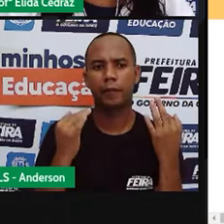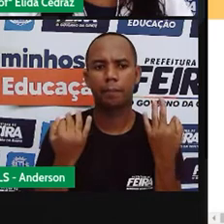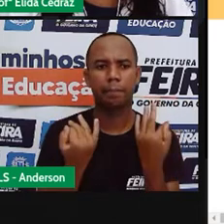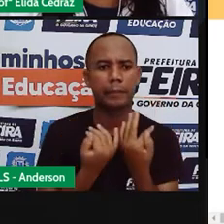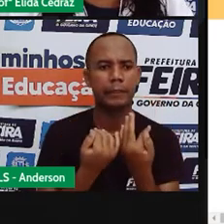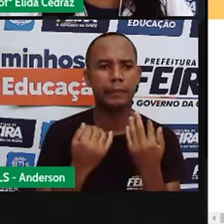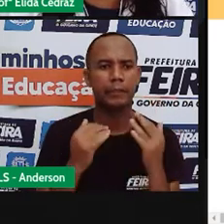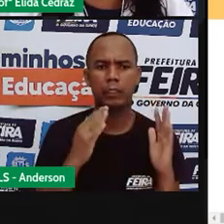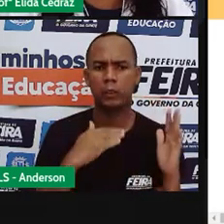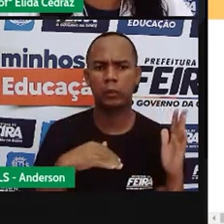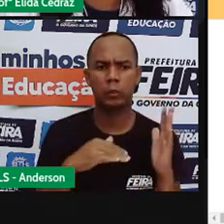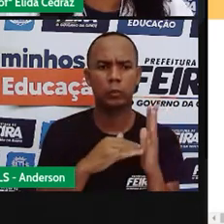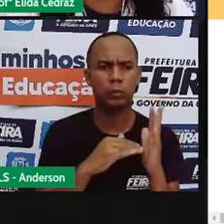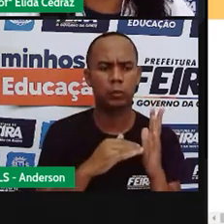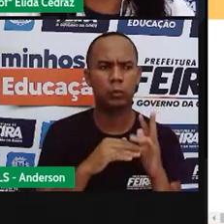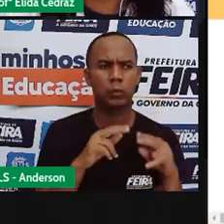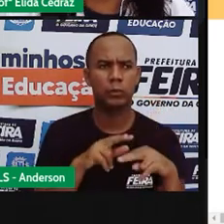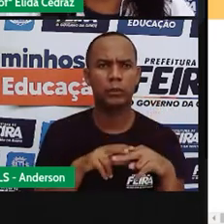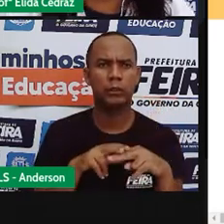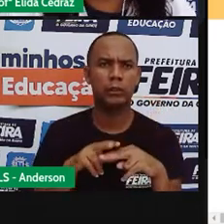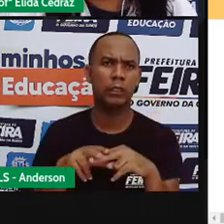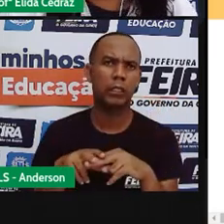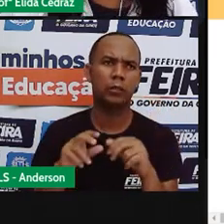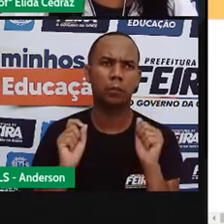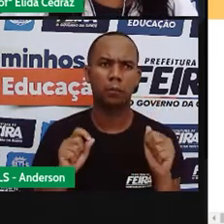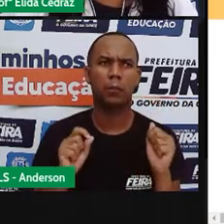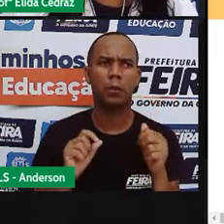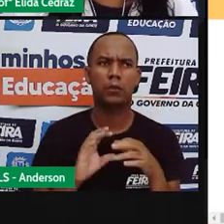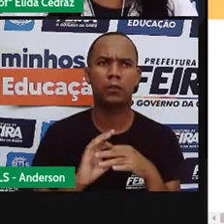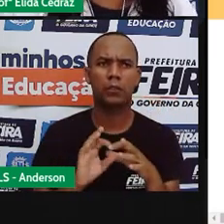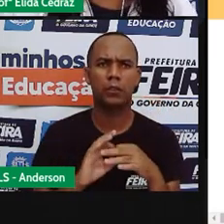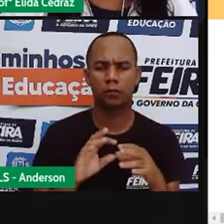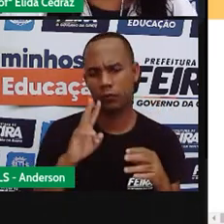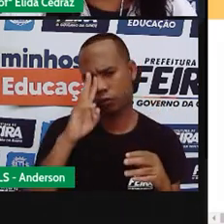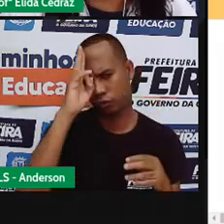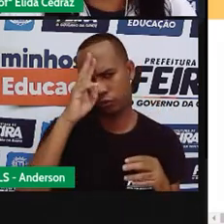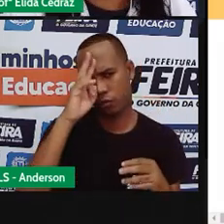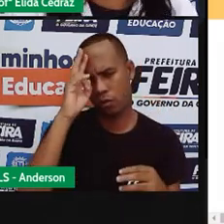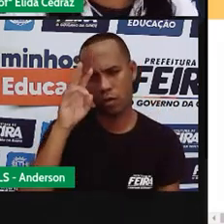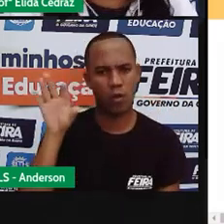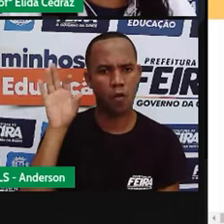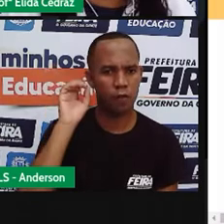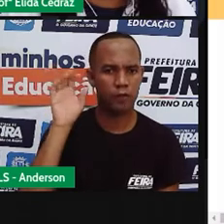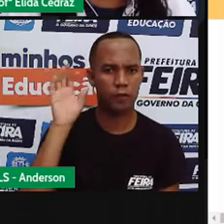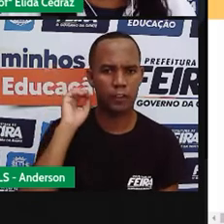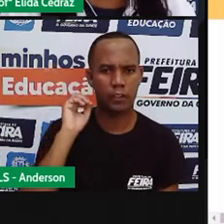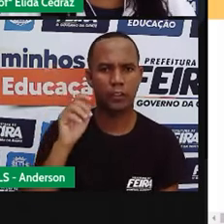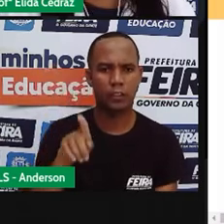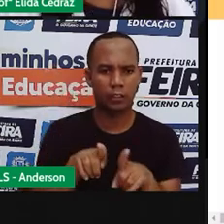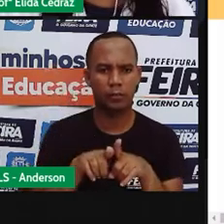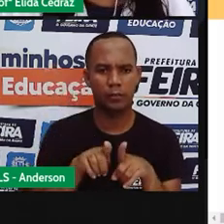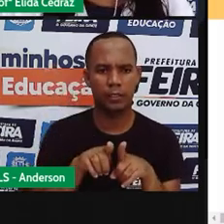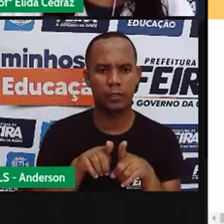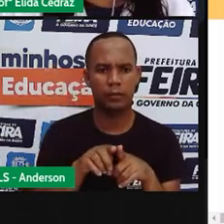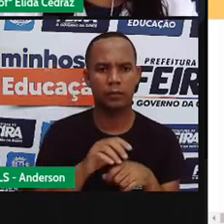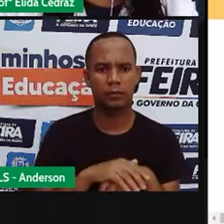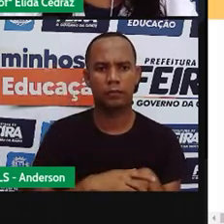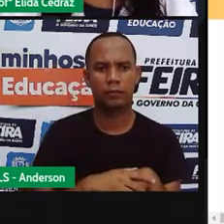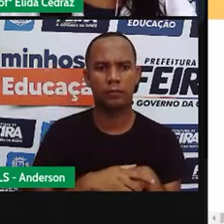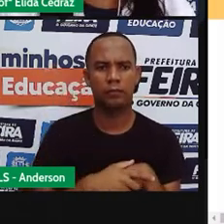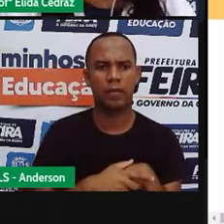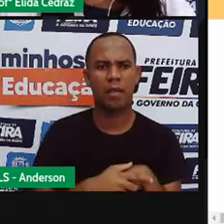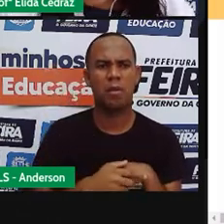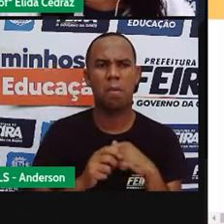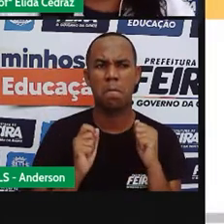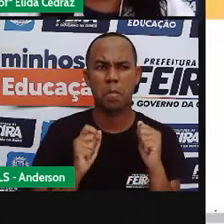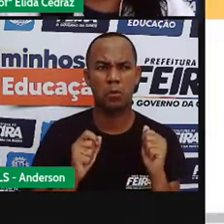todo mundo sentado lá e você poder ouvir as histórias que você quiser. Mas não só tem uma dessas não. Uma própria louva tem